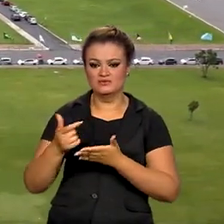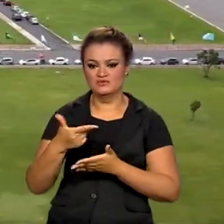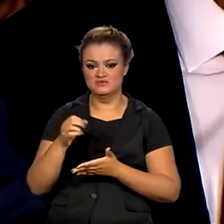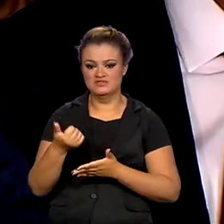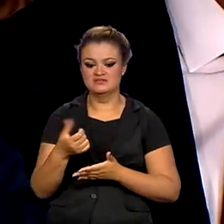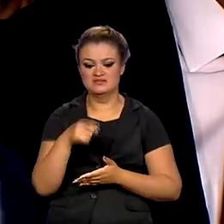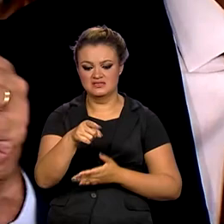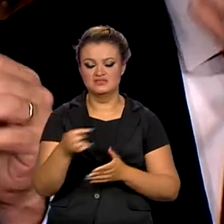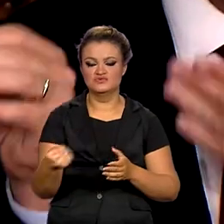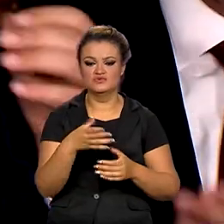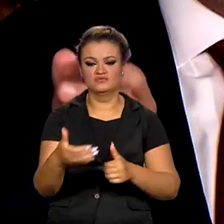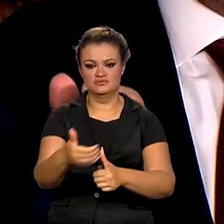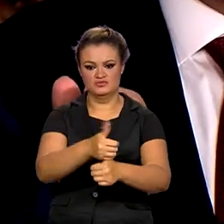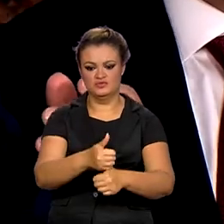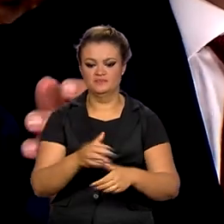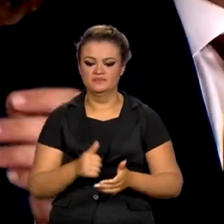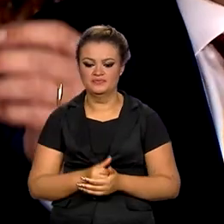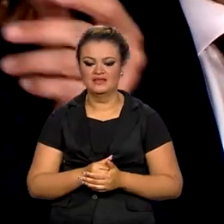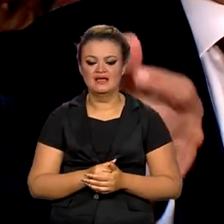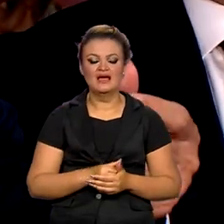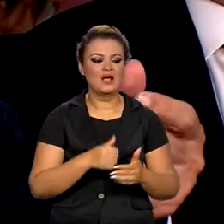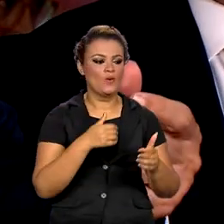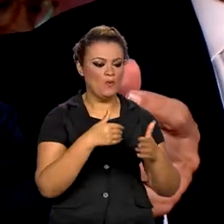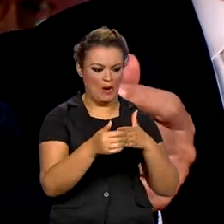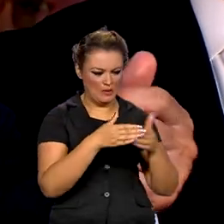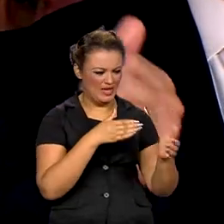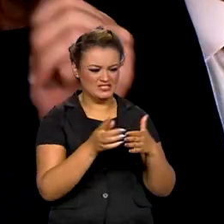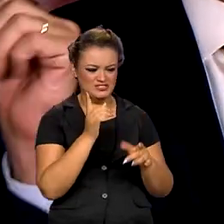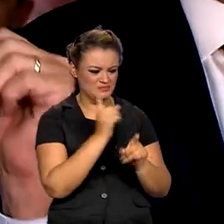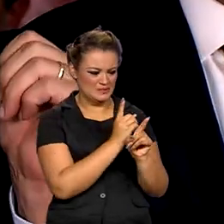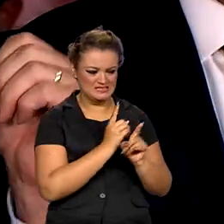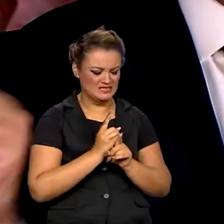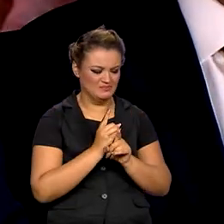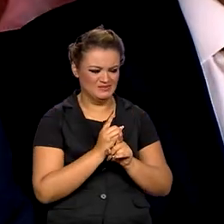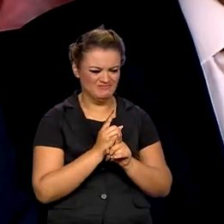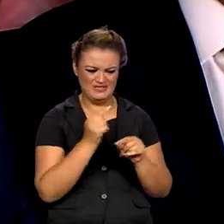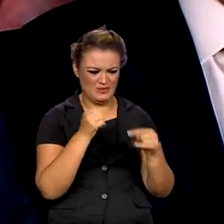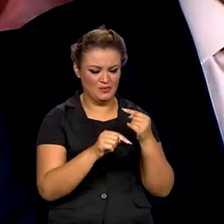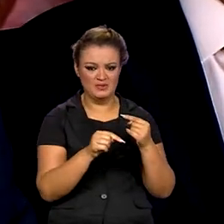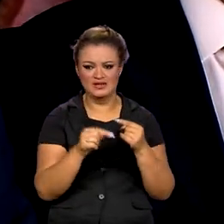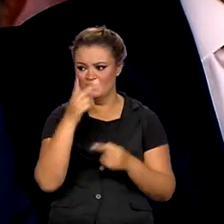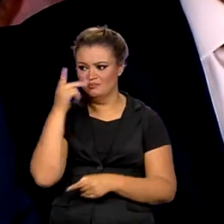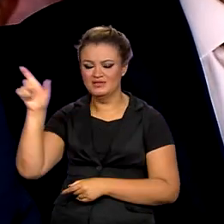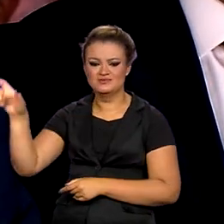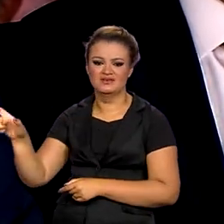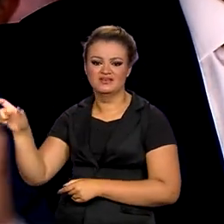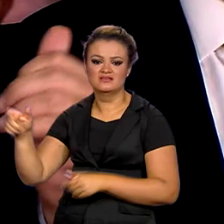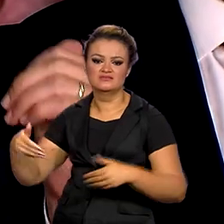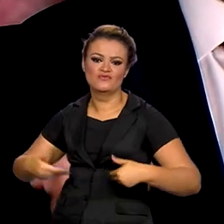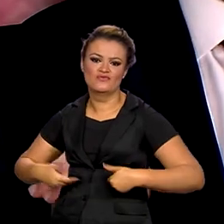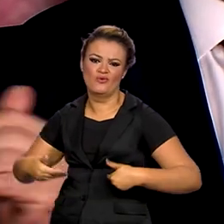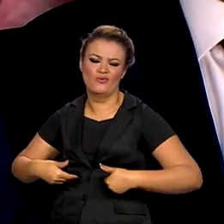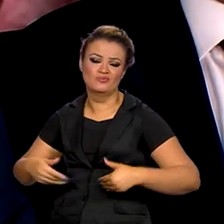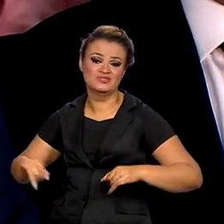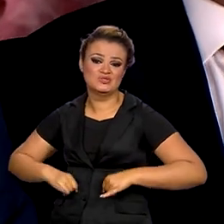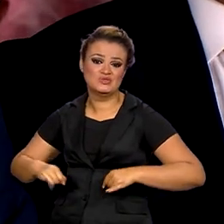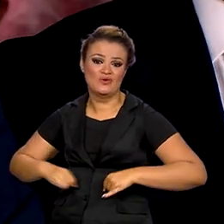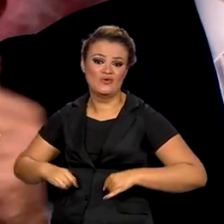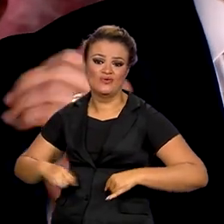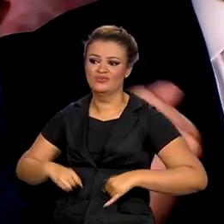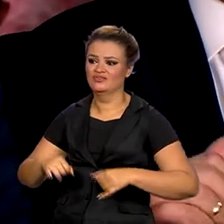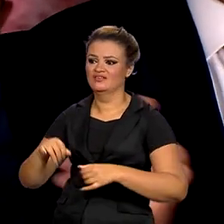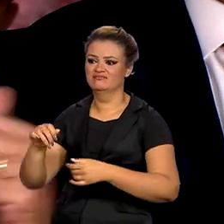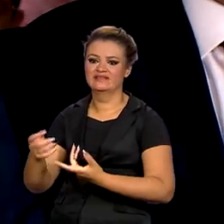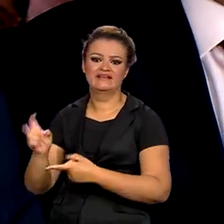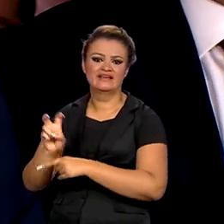Cada renúncia fiscal indevida é uma pessoa a mais passando fome, é uma pessoa sem creche,